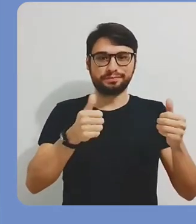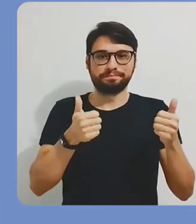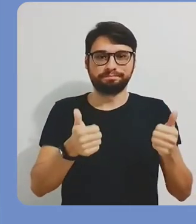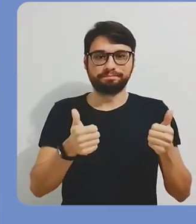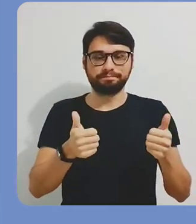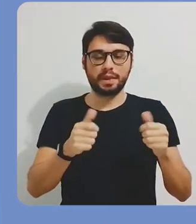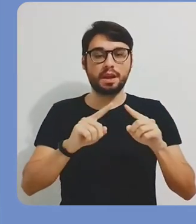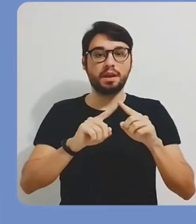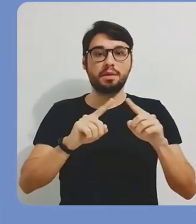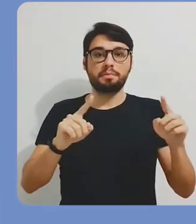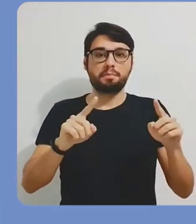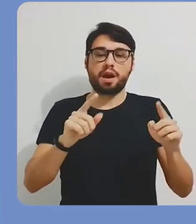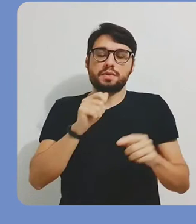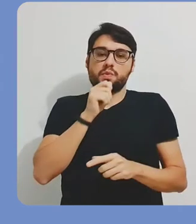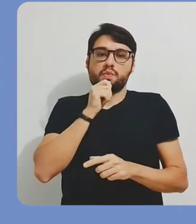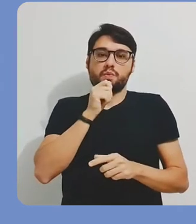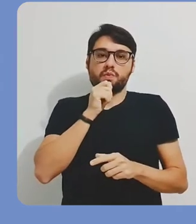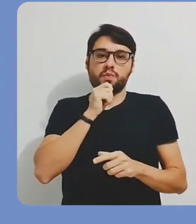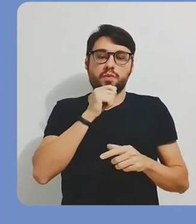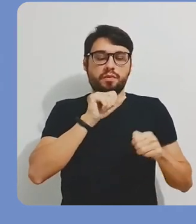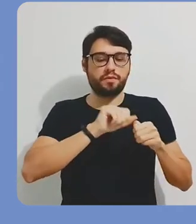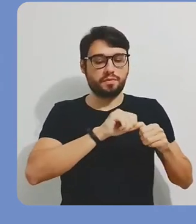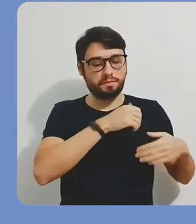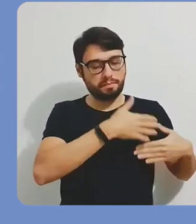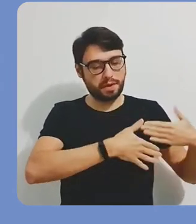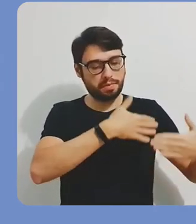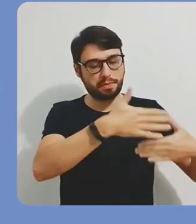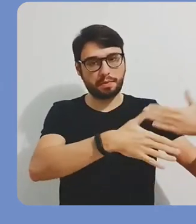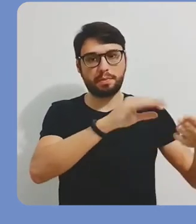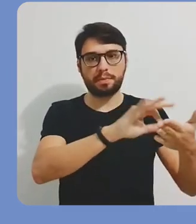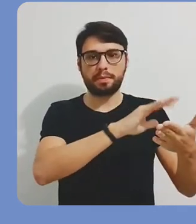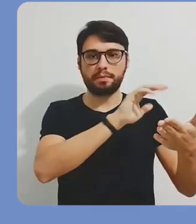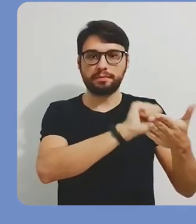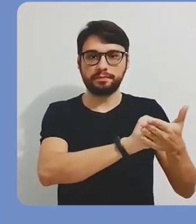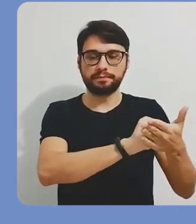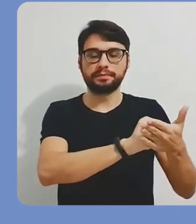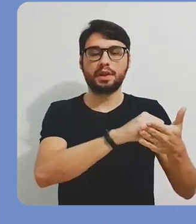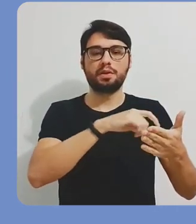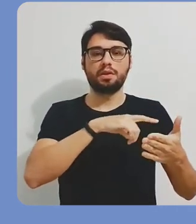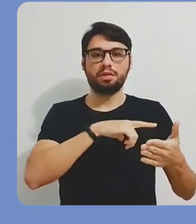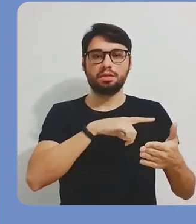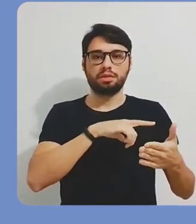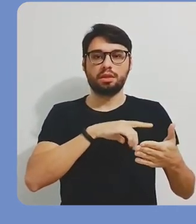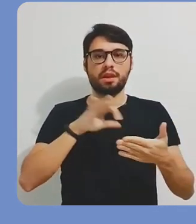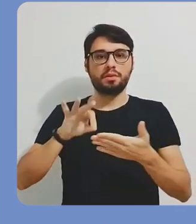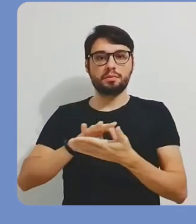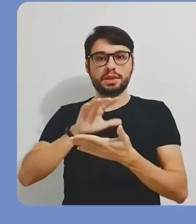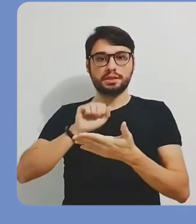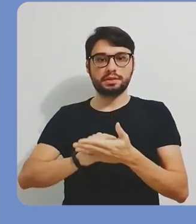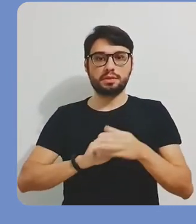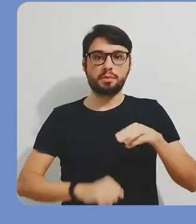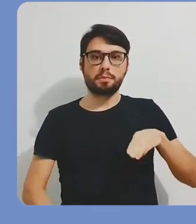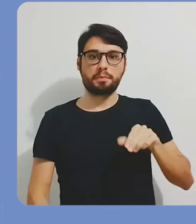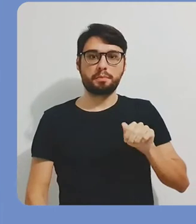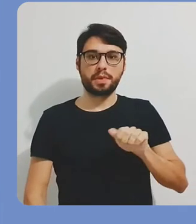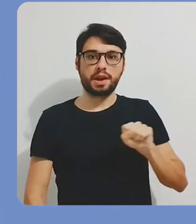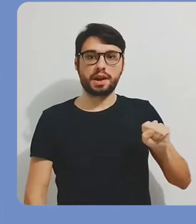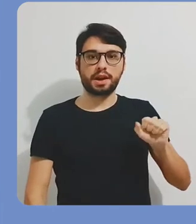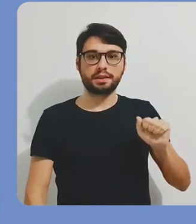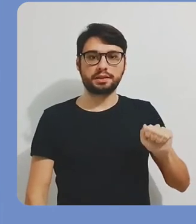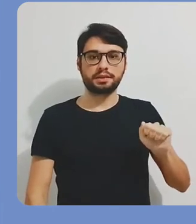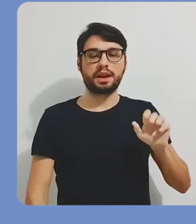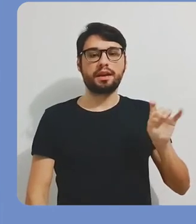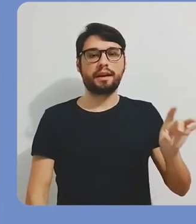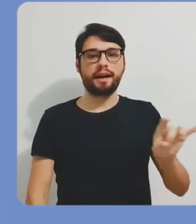fazer a inscrição de pessoas que participarão do seu espaço dentro do Mudo, neste caso, que não tenham